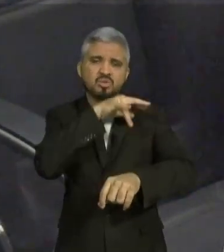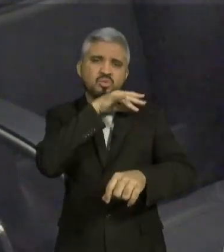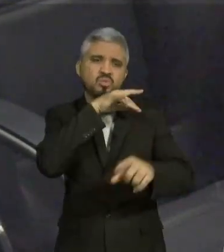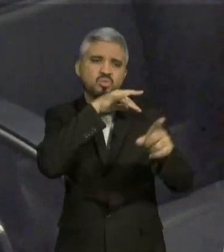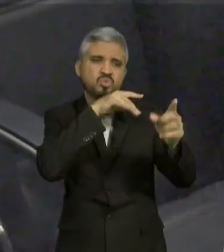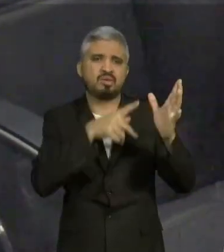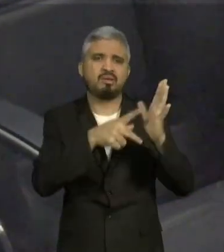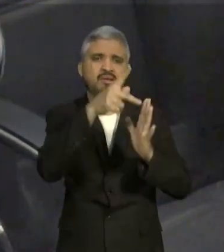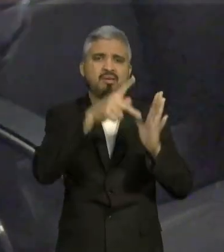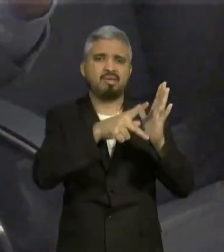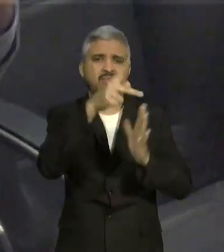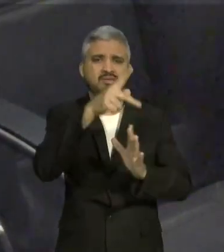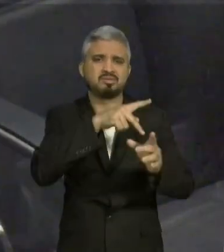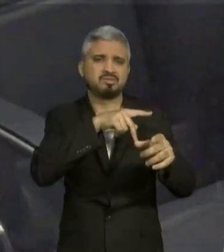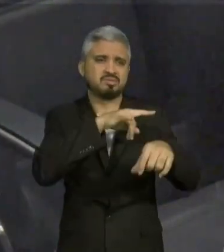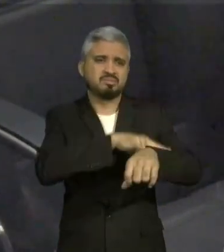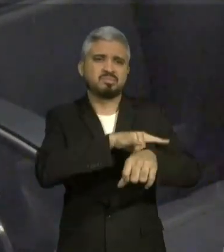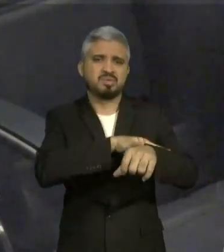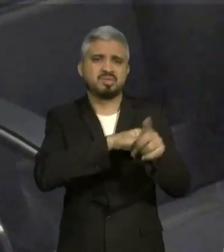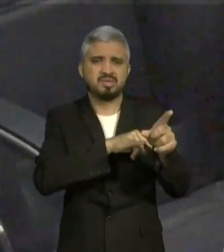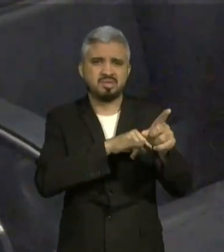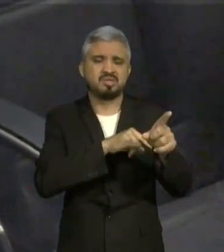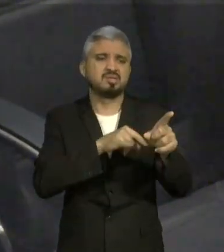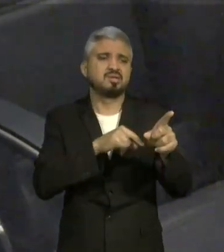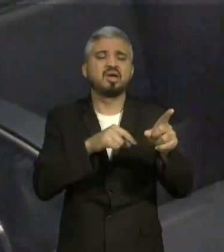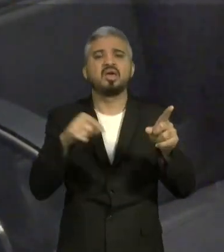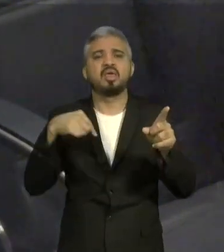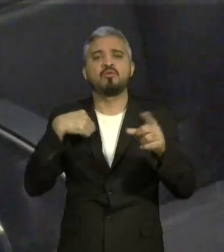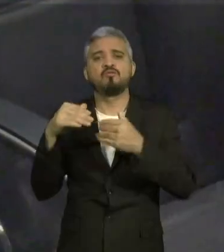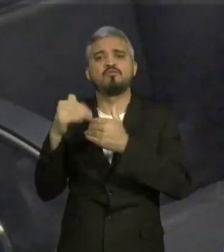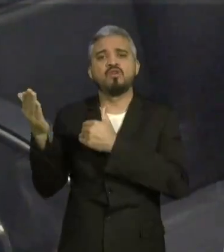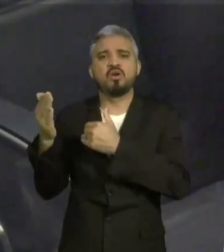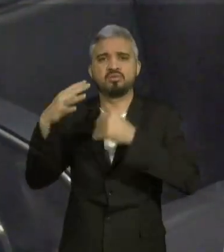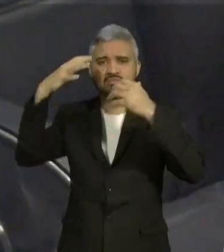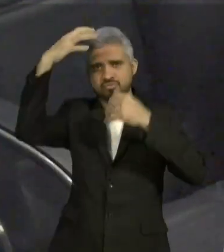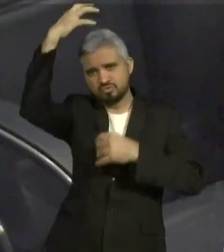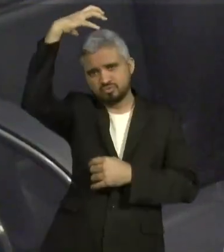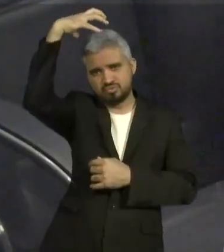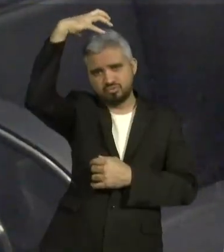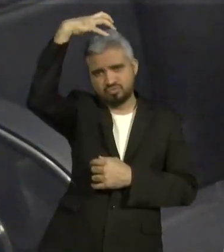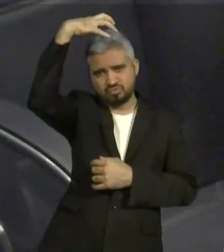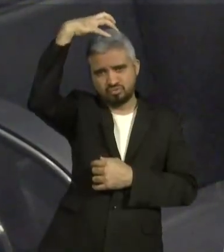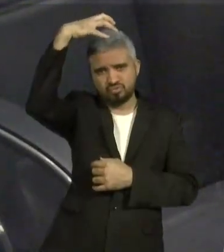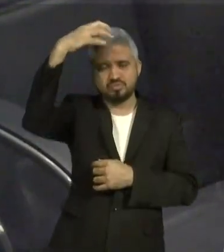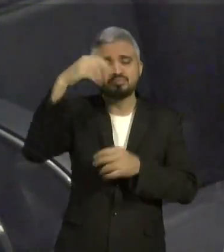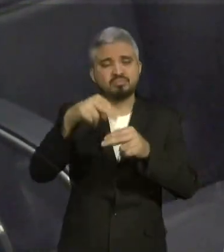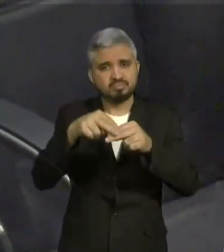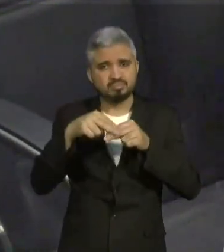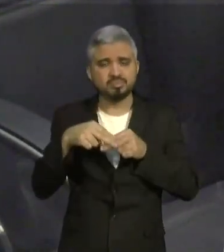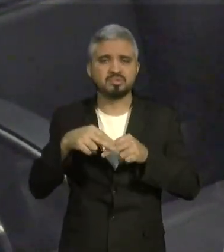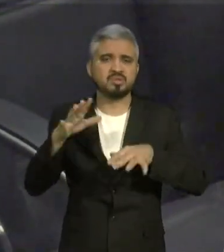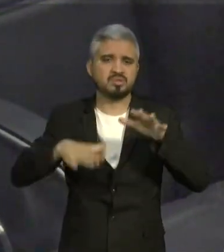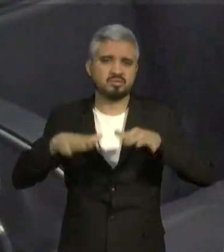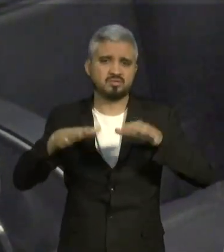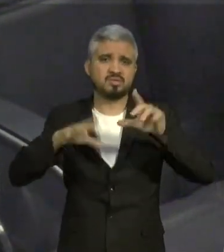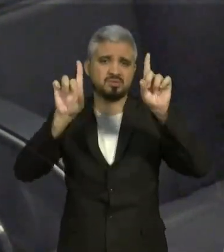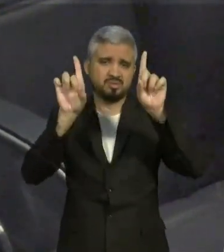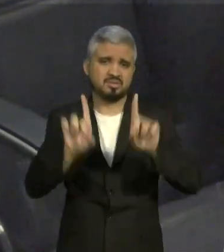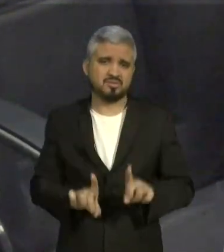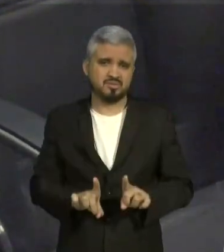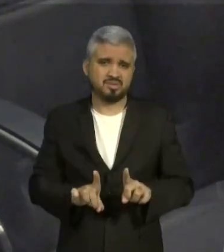estava adequado, como eu fiz lá em casa. Então, a gente, são os pequenos detalhes que às vezes dificultam a